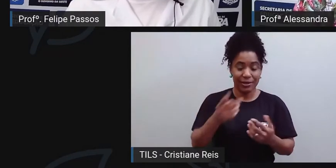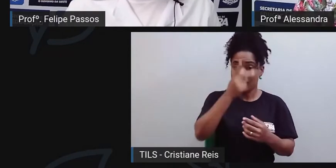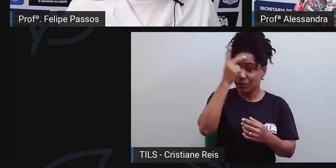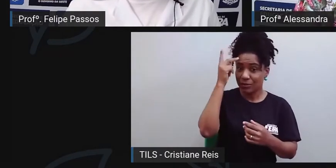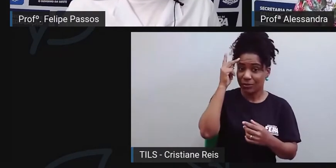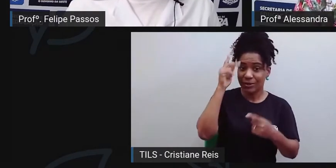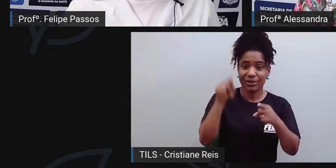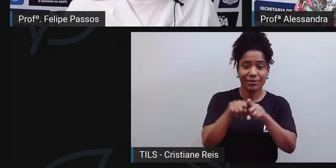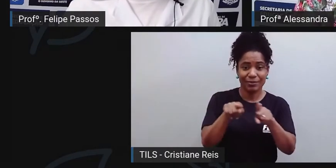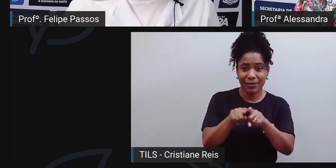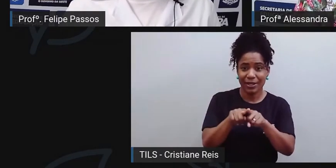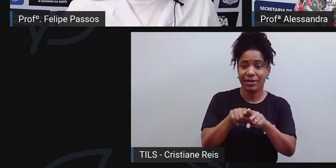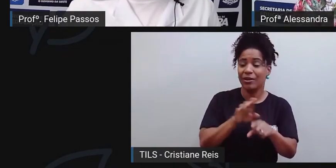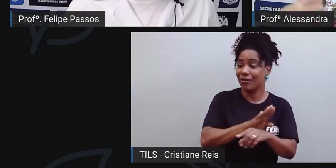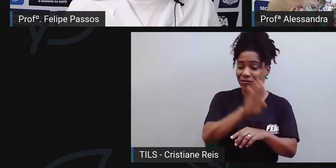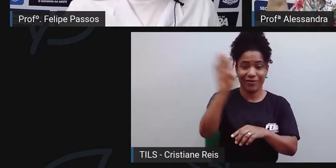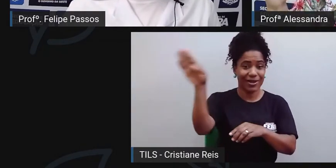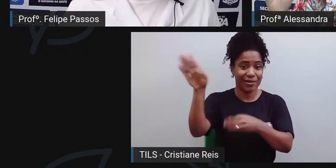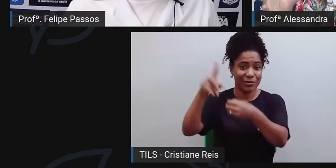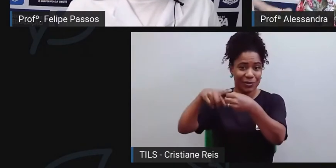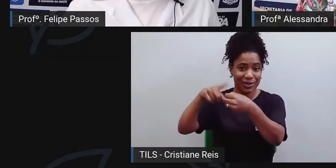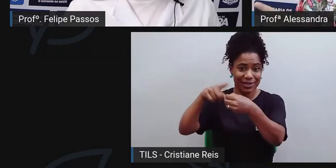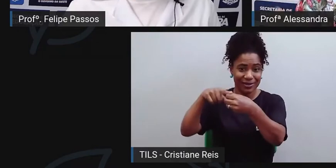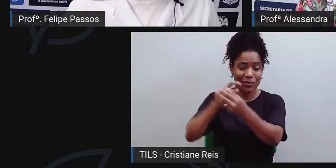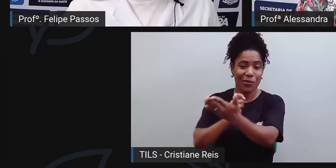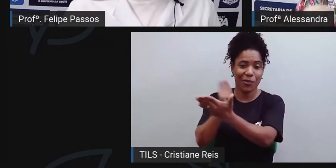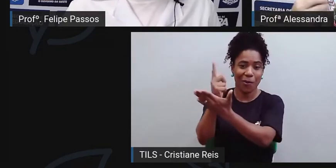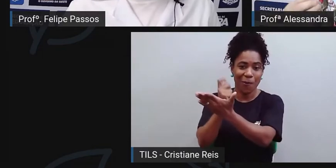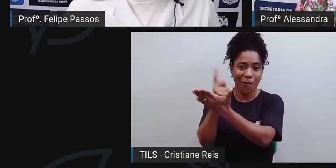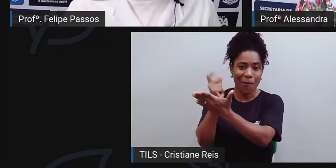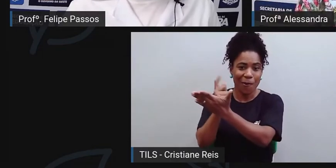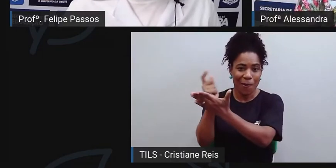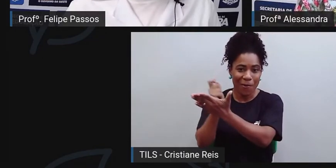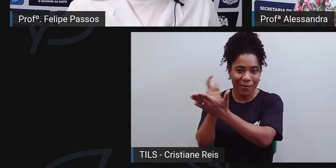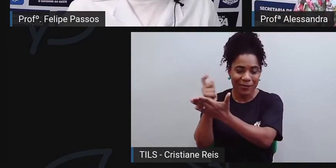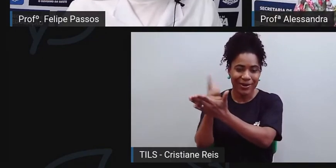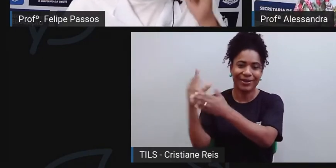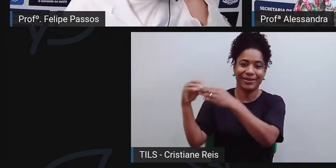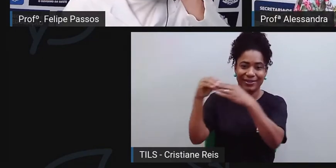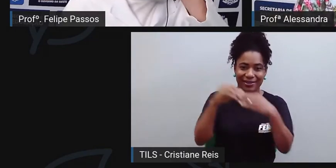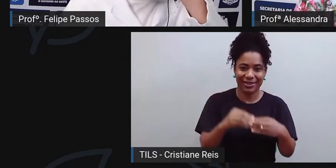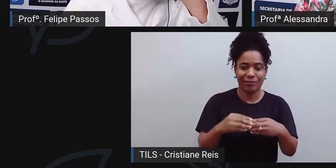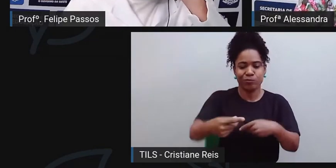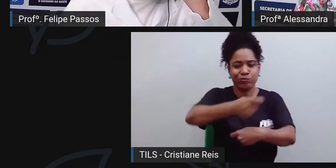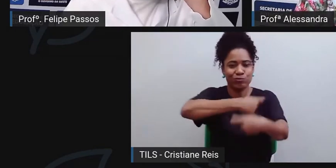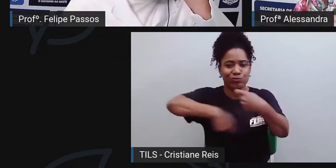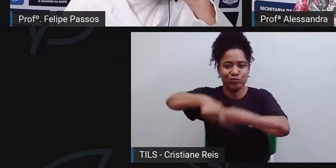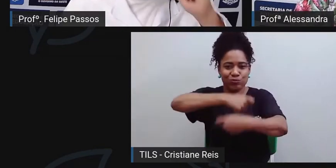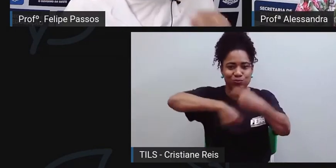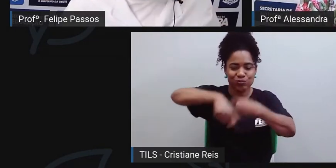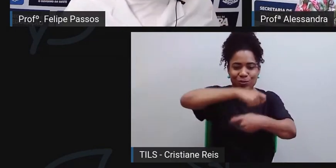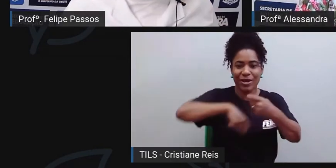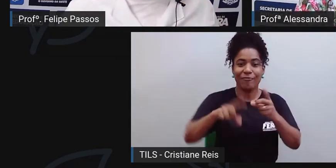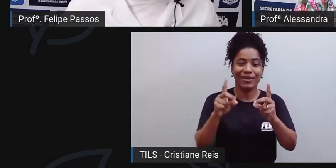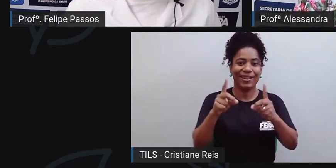saem de cachoeira em direção ao interior, eles também começam a negociar todo tipo de tecidos,